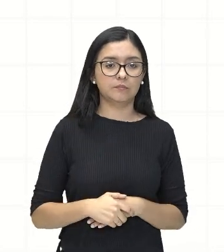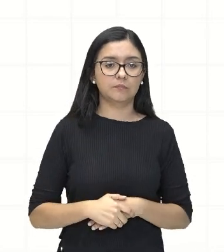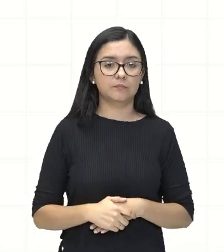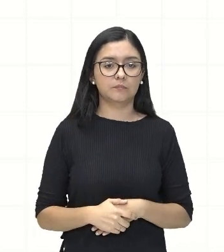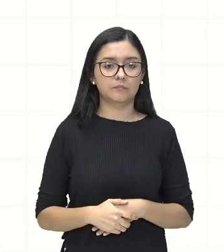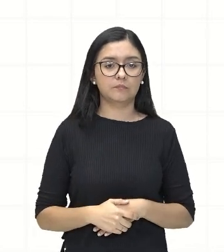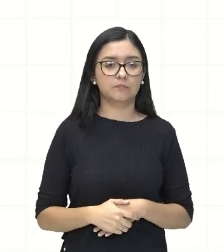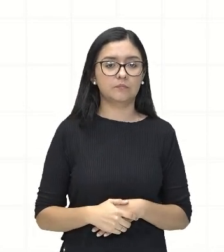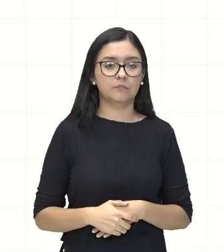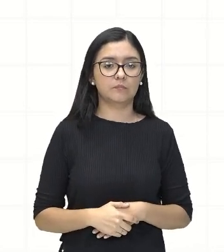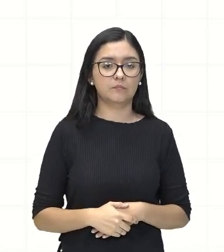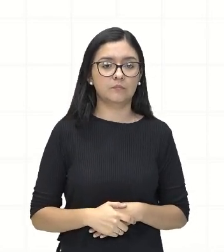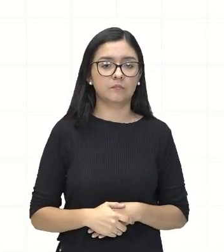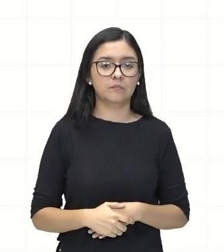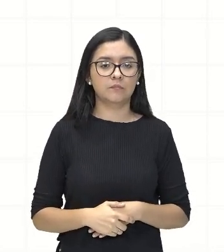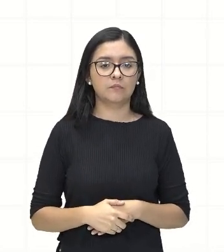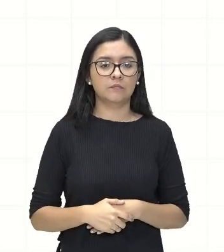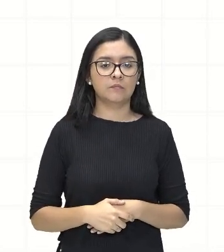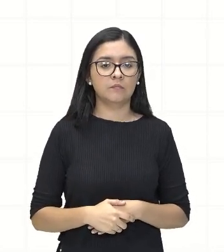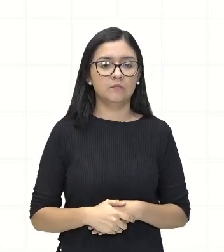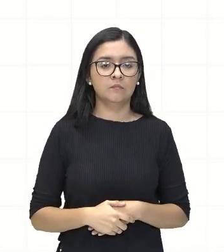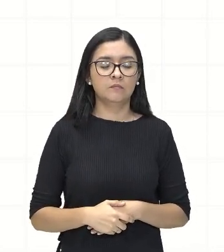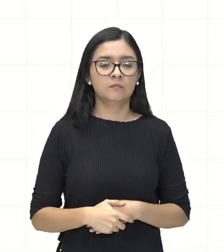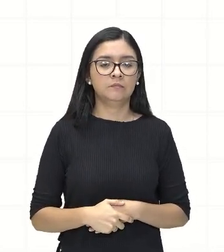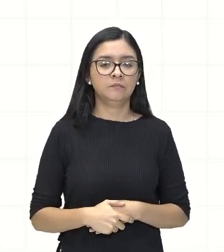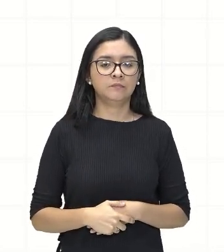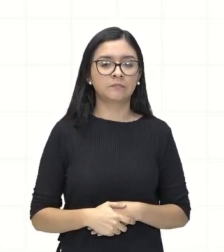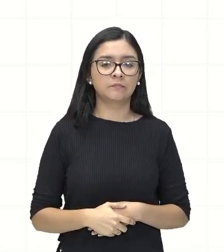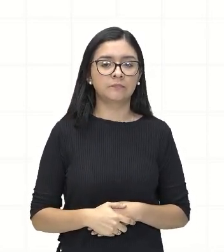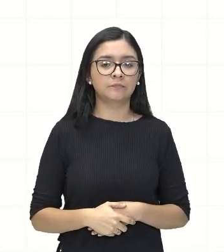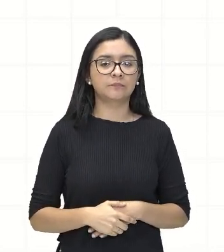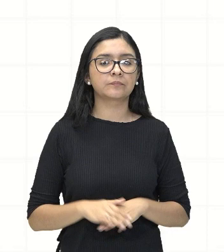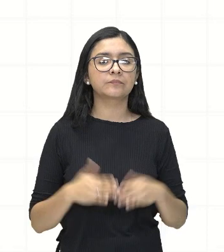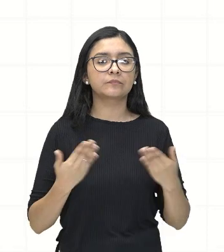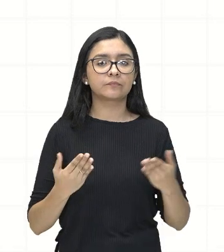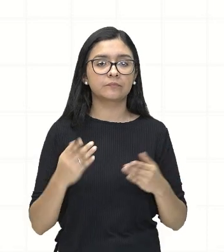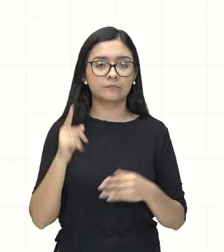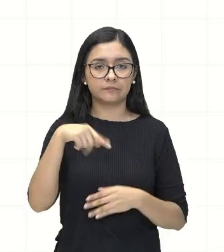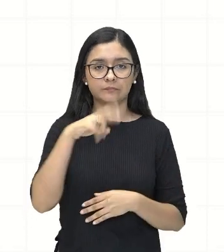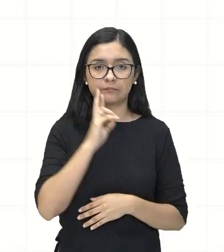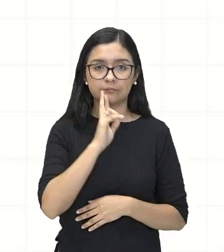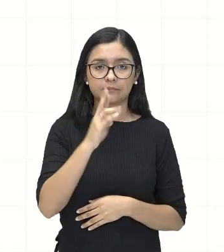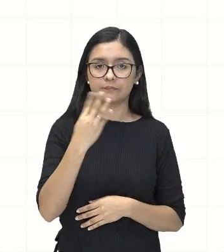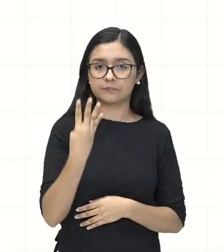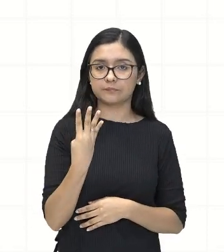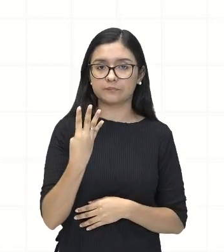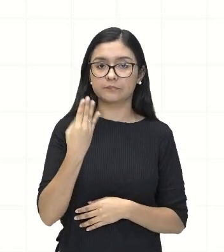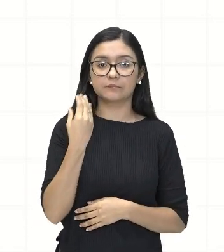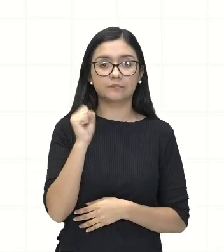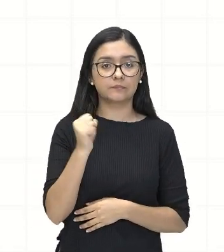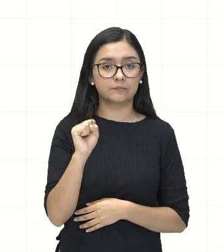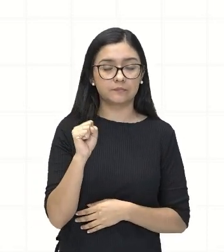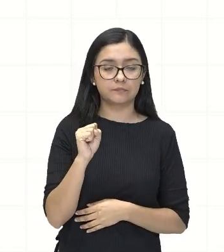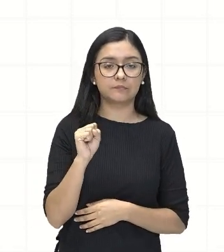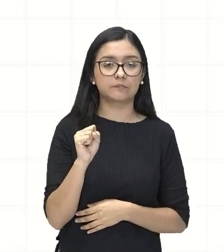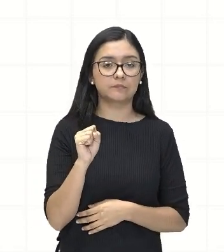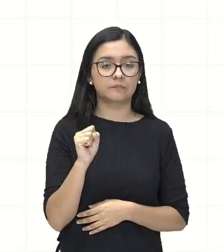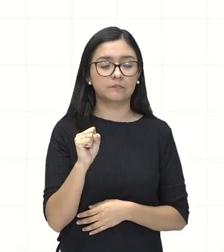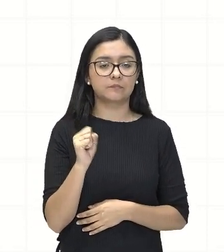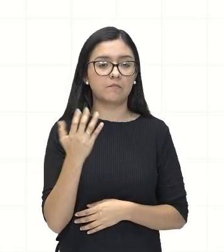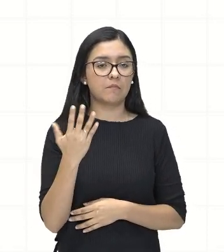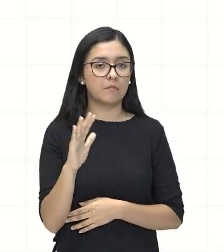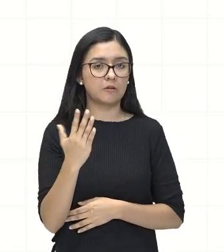Então, é de 4 segundos, aproximadamente.